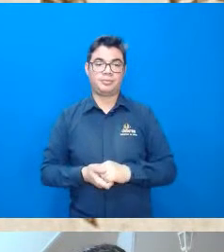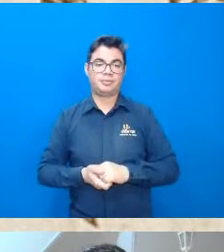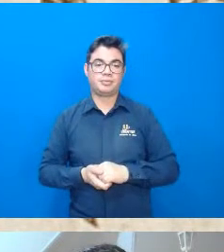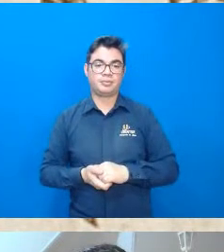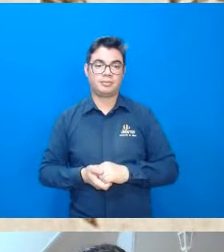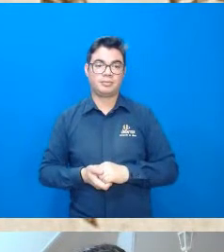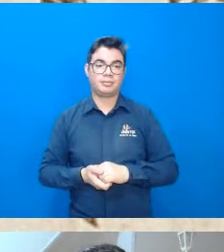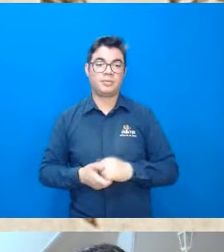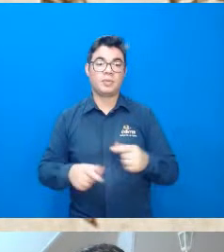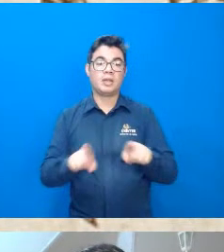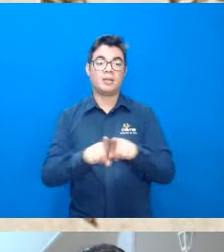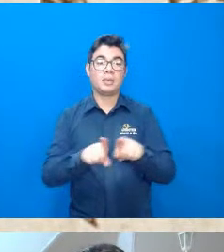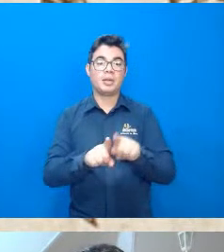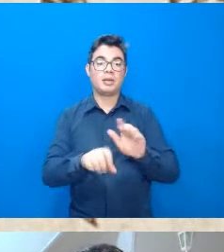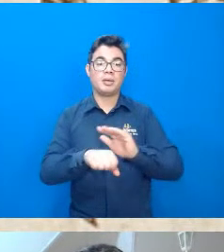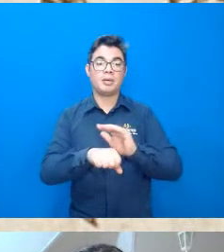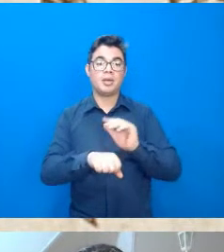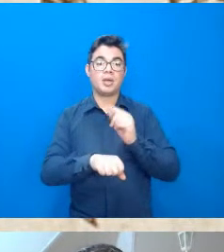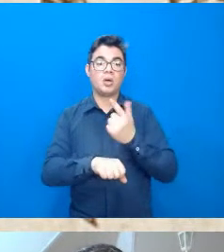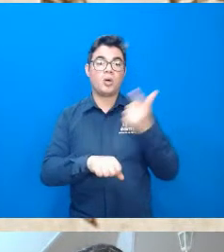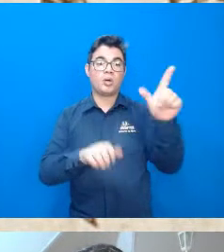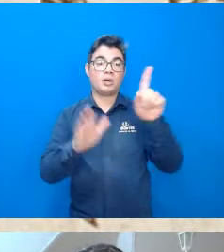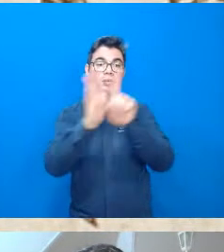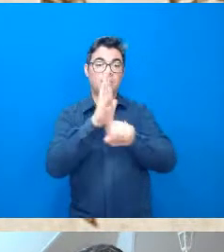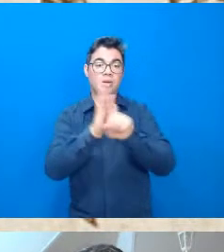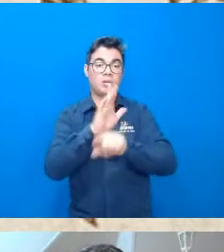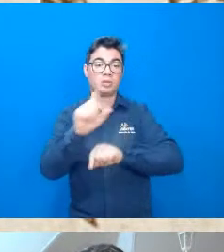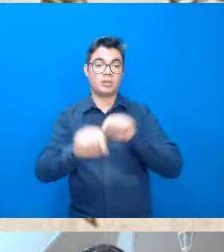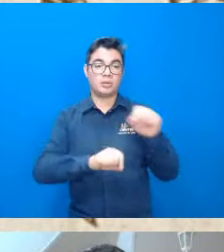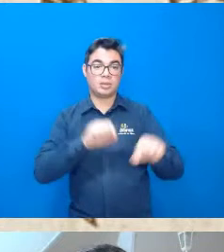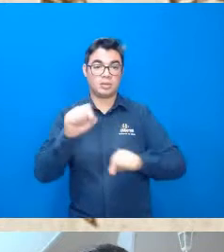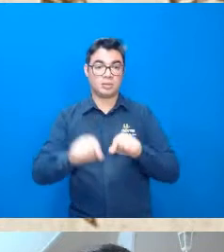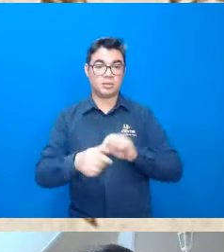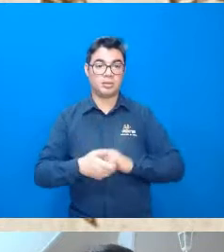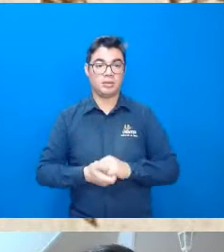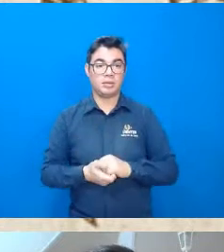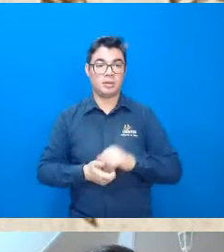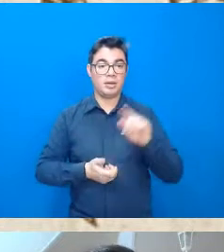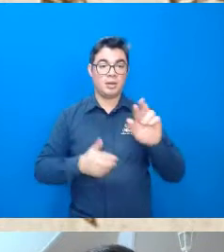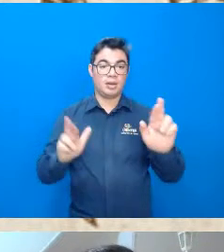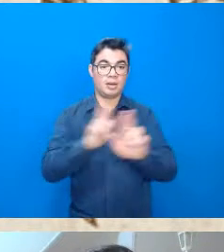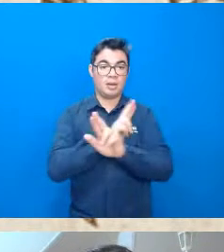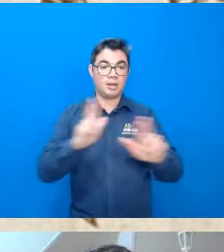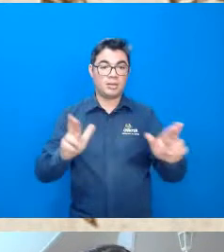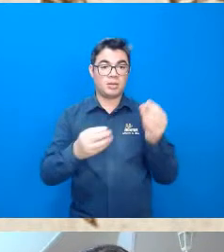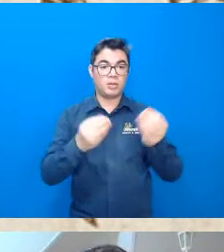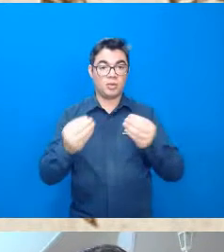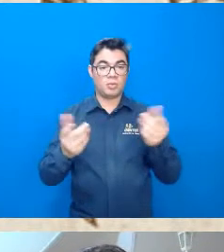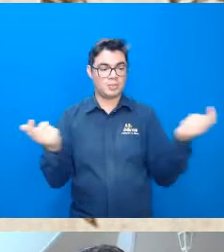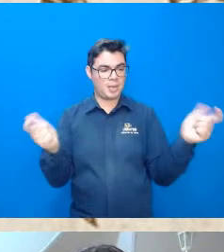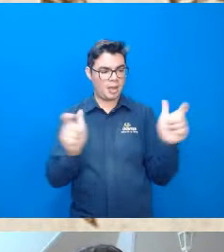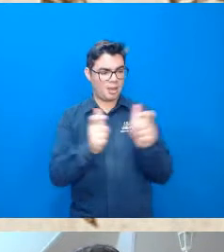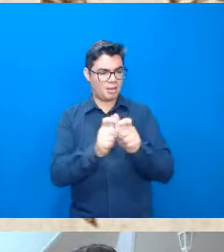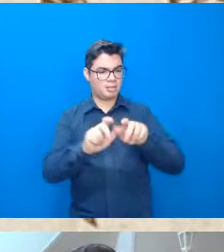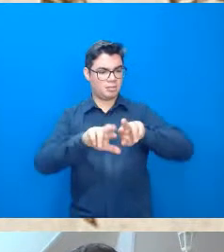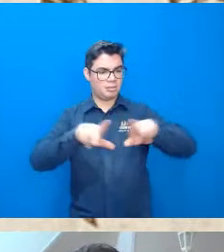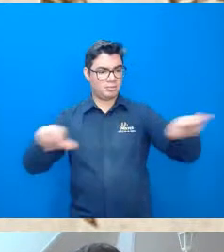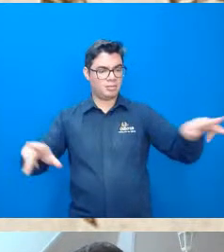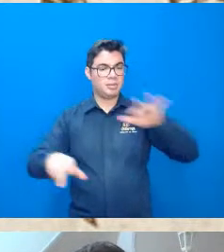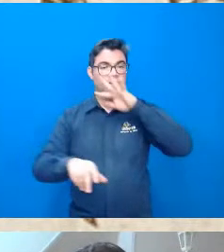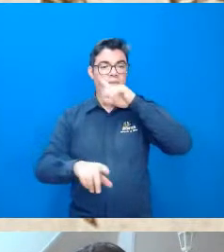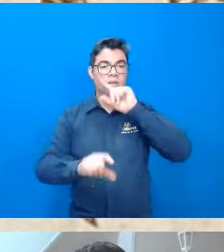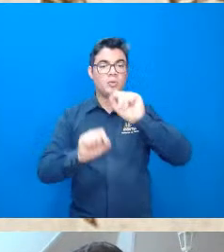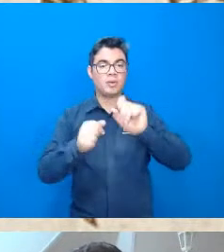e tem mais uma pergunta a outra pergunta em relação à extinção das espécies o que tem sido